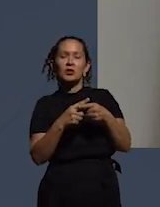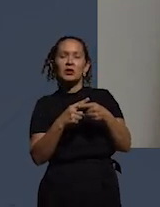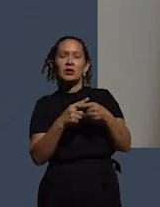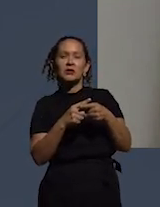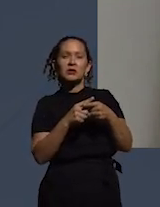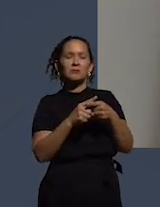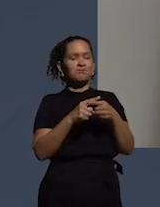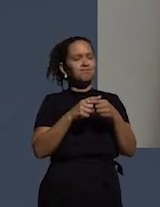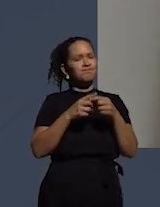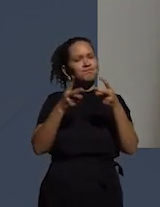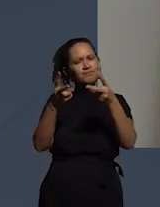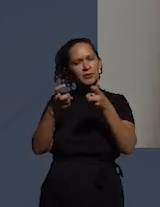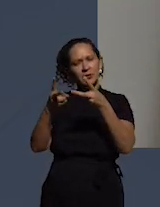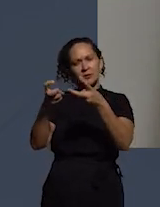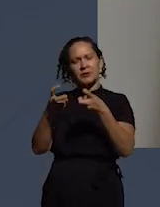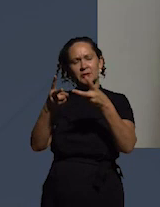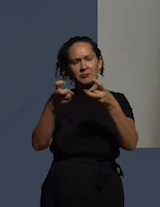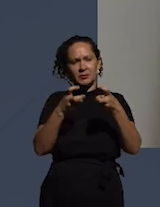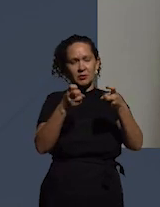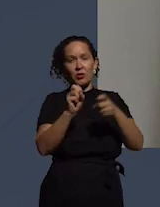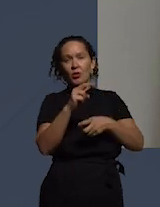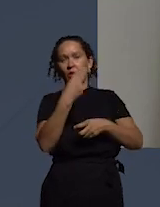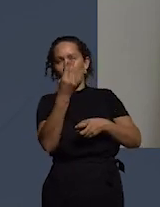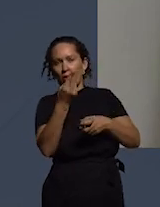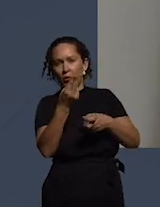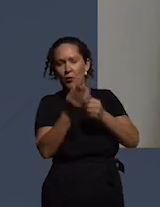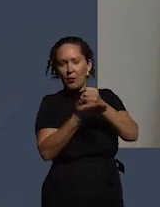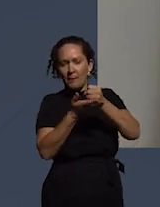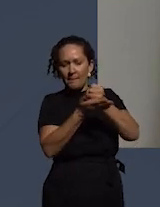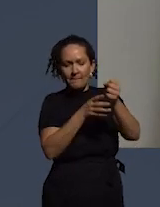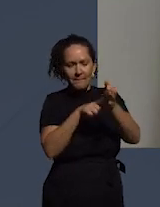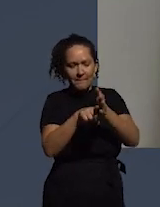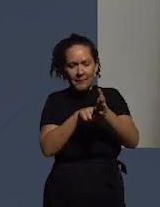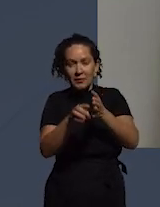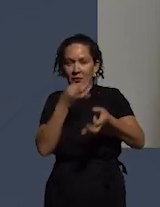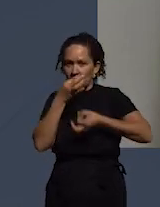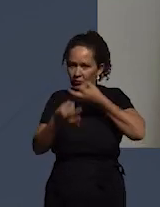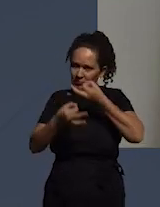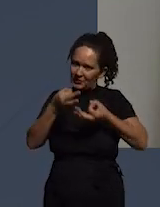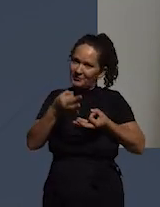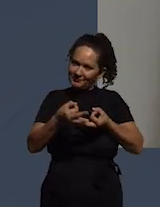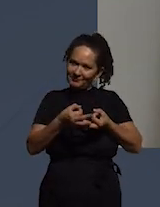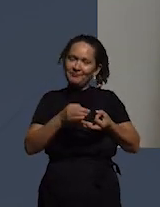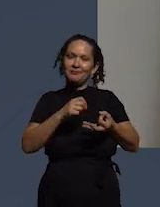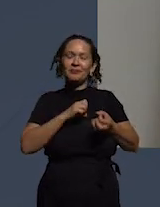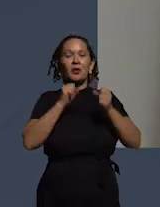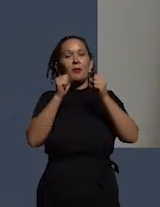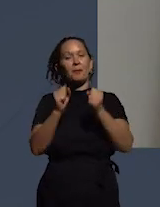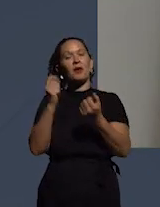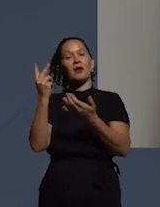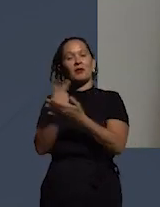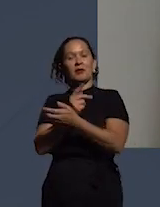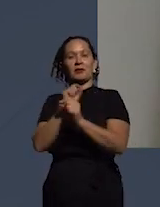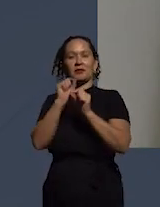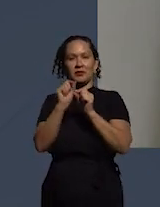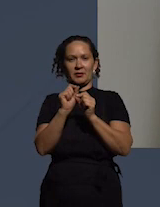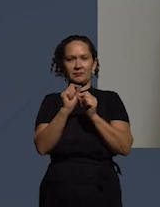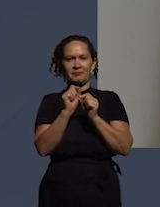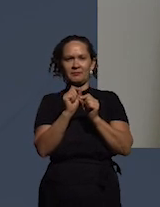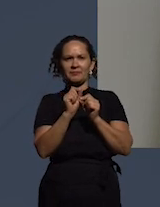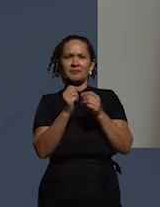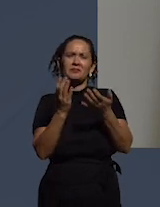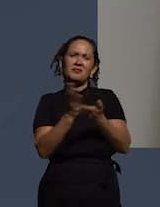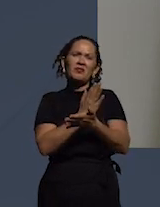percepções ou baseados em pesquisas de opinião por exemplo estão sujeitos a não estarem